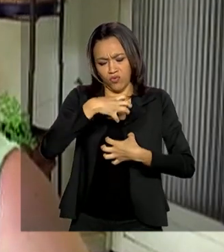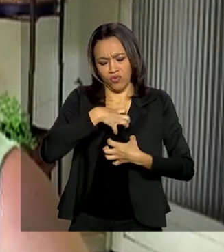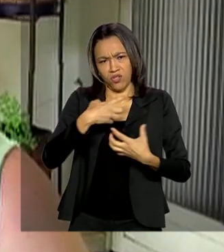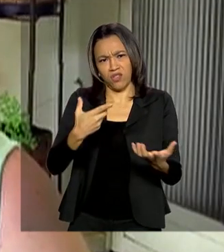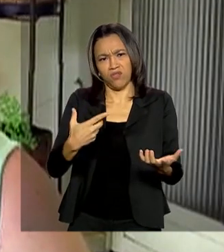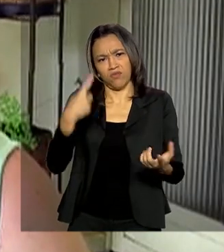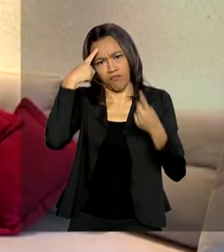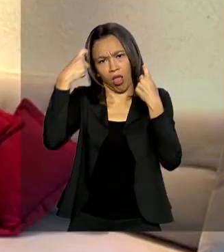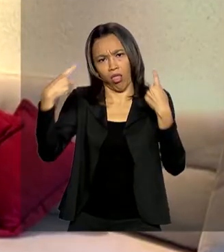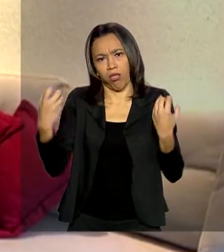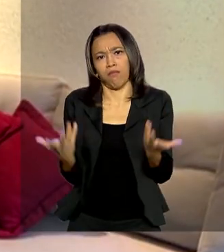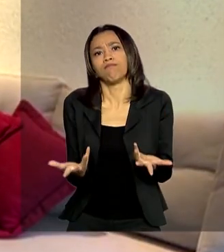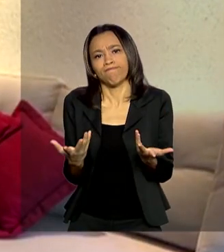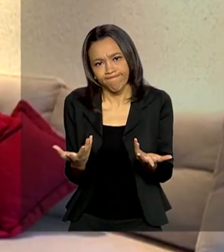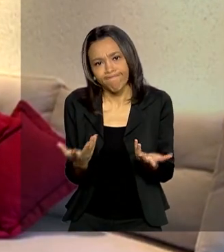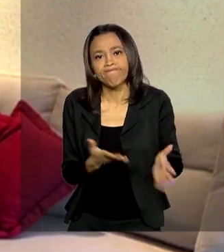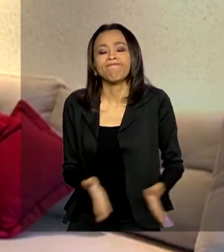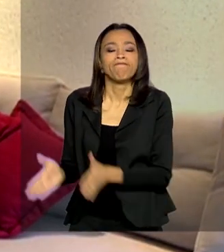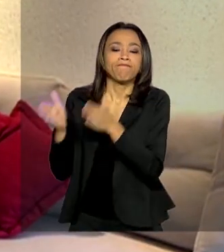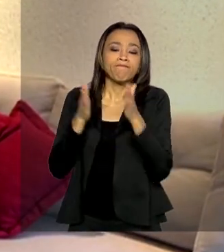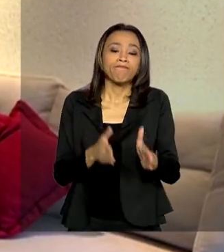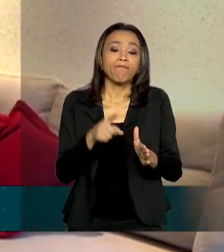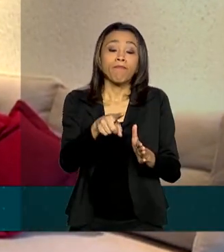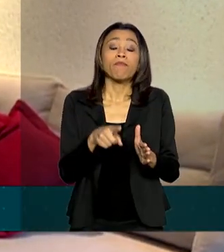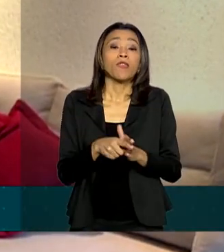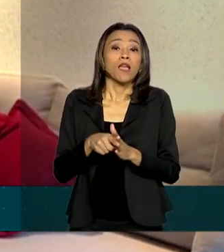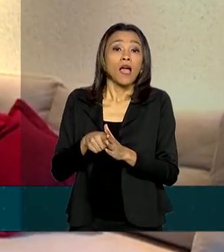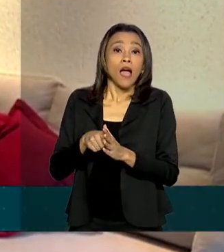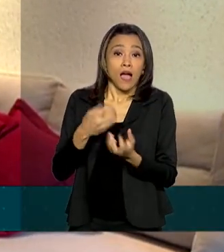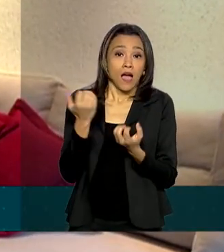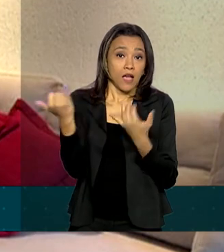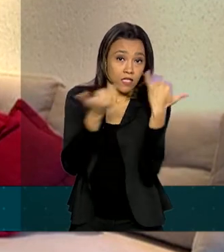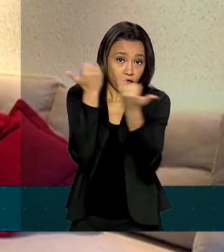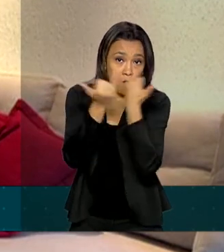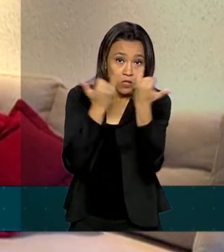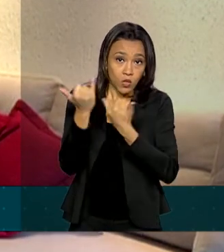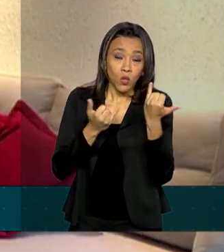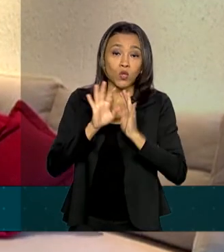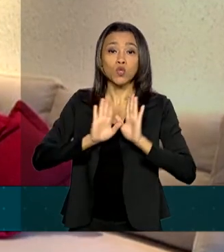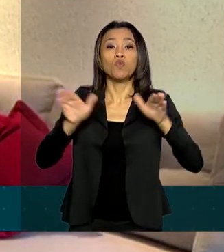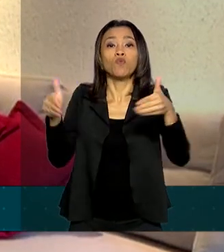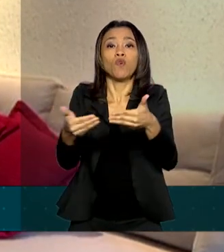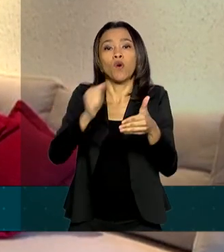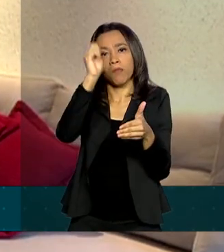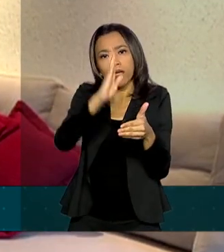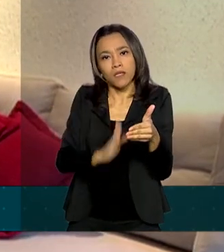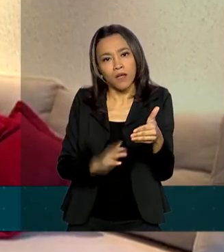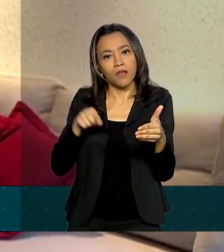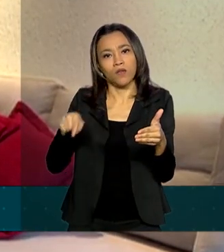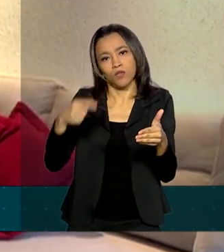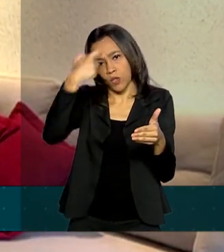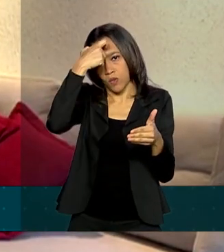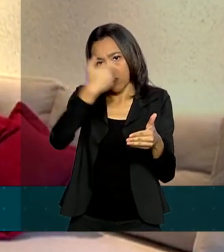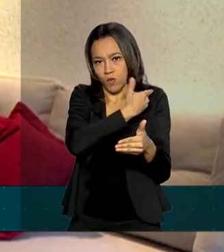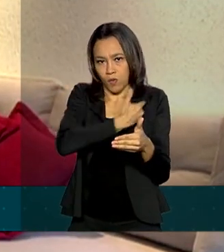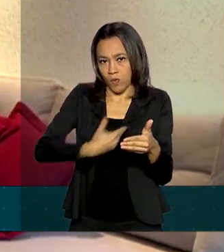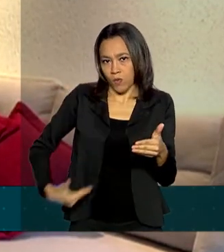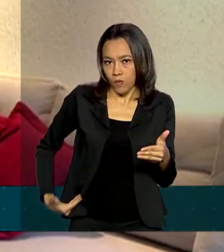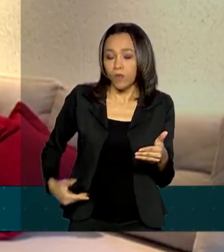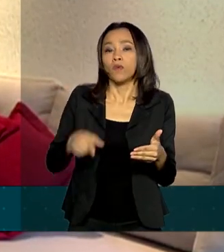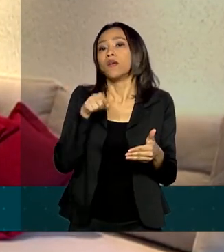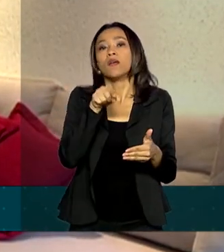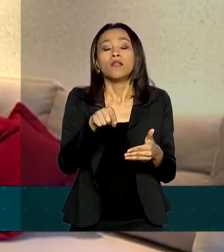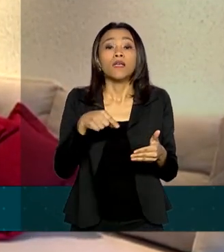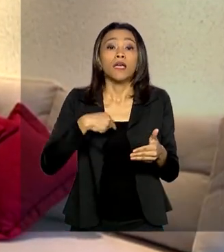suas atitudes. Os dados do Fórum Brasileiro de Segurança Pública revelam ainda que 42%